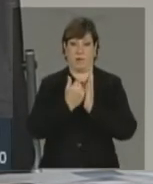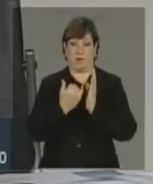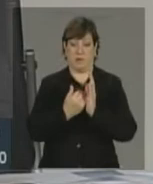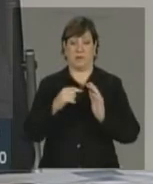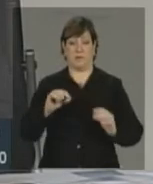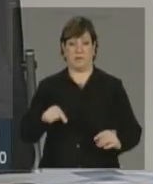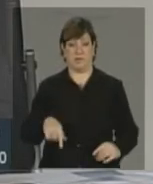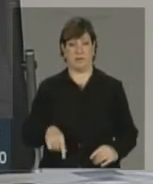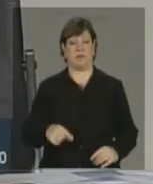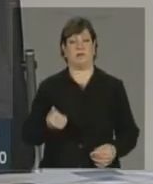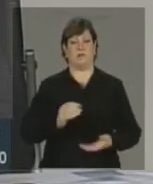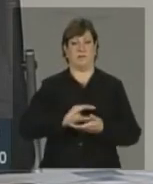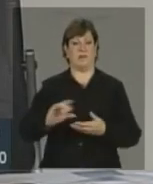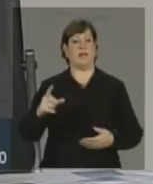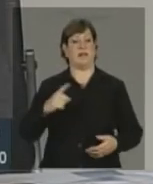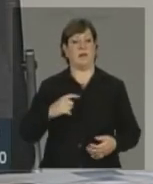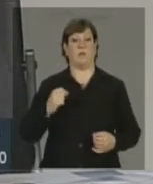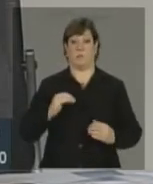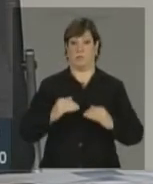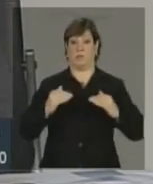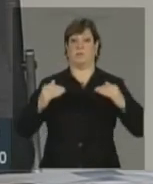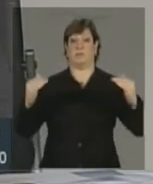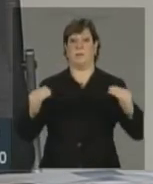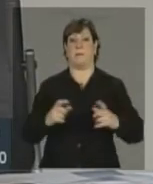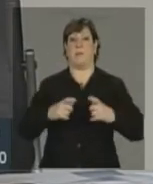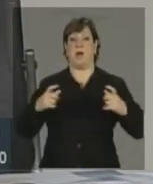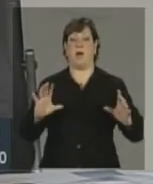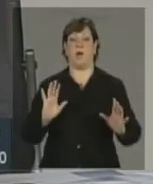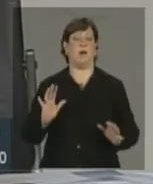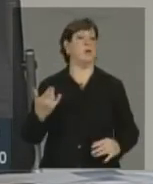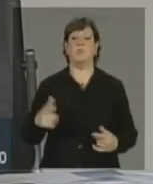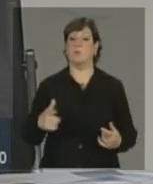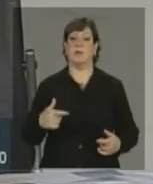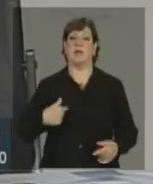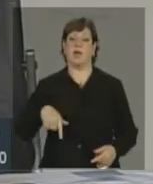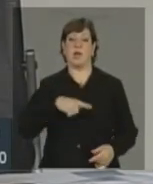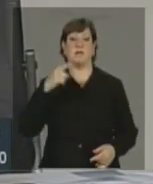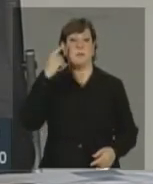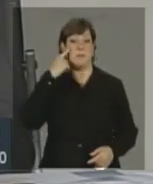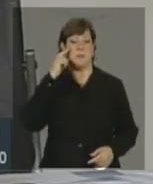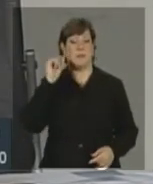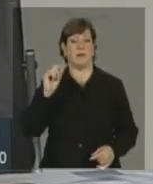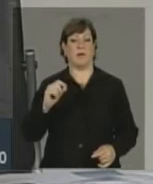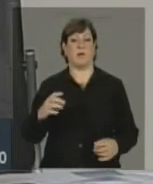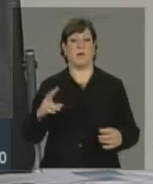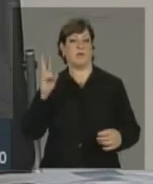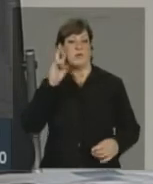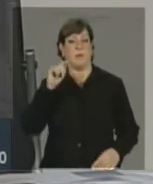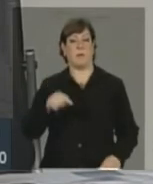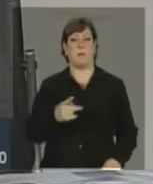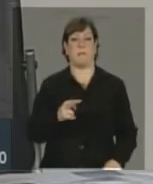investimentos devem ter um crescimento maior e não há, na nossa visão, contradição entre isso e o primário.